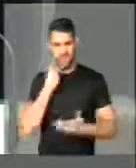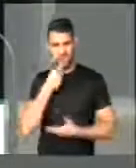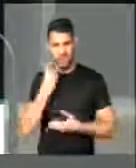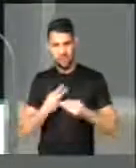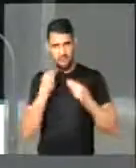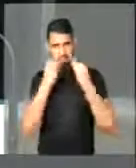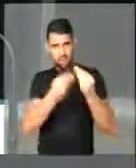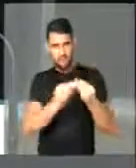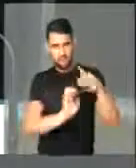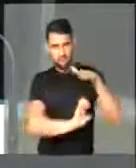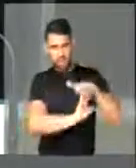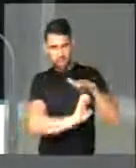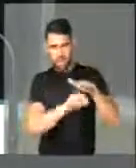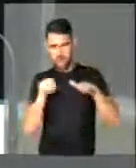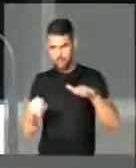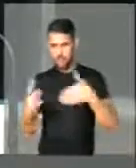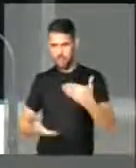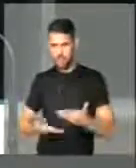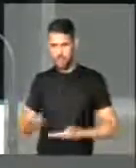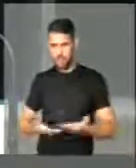conferir as partes maiores...